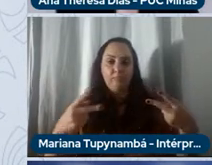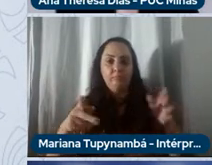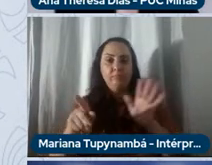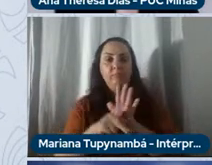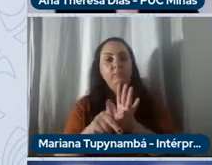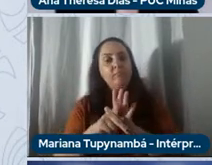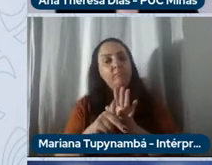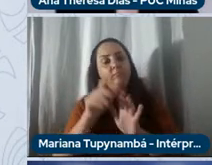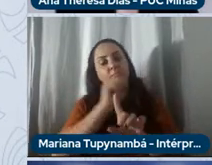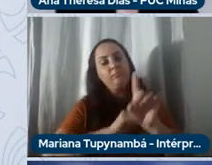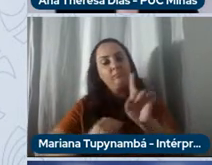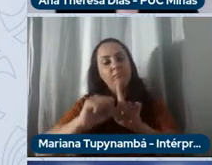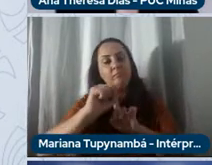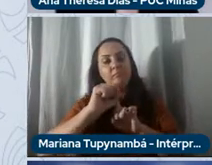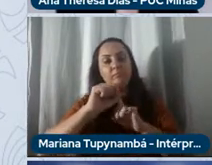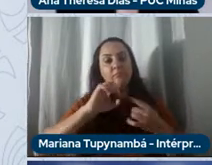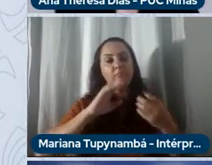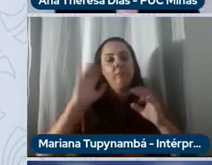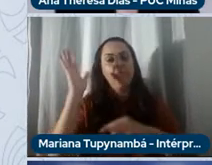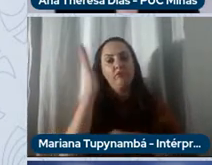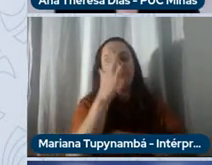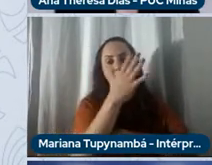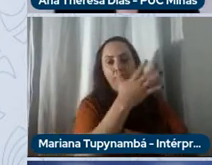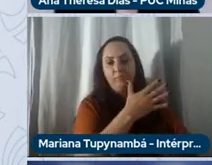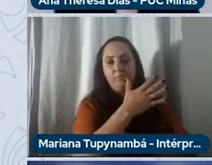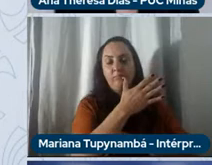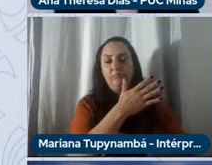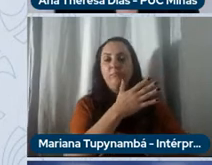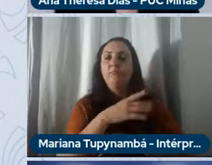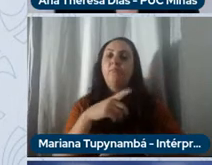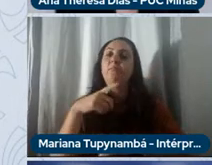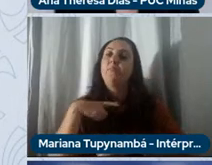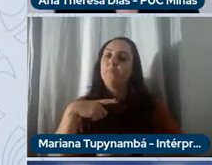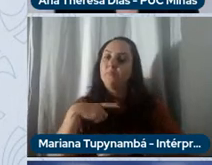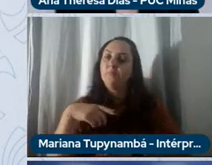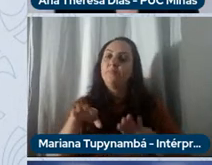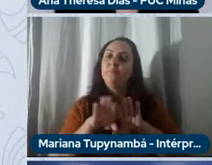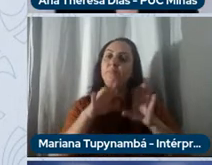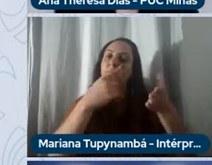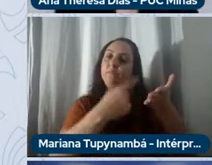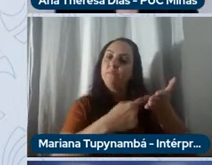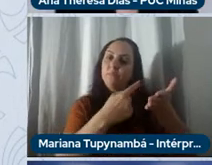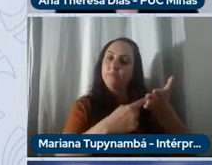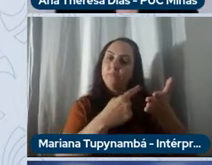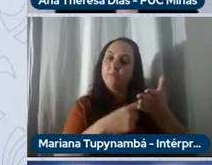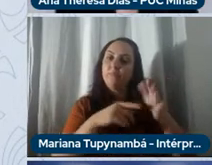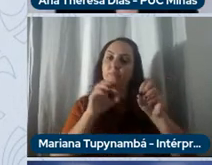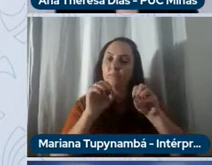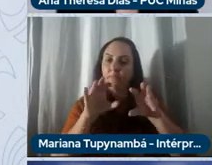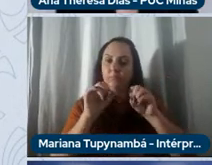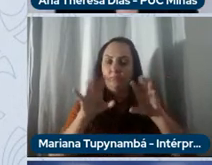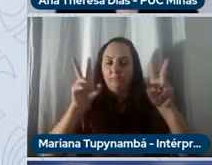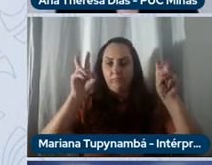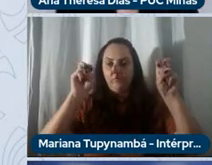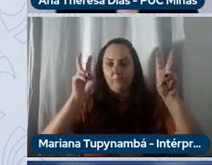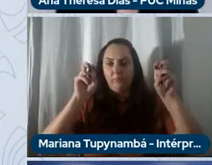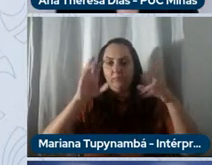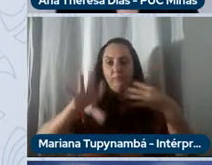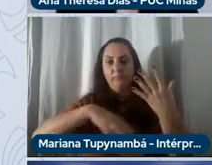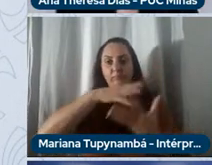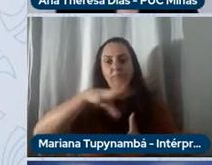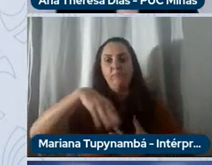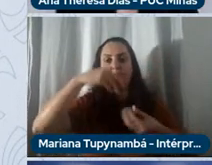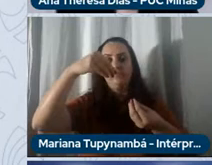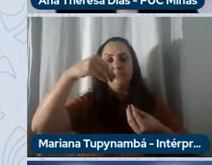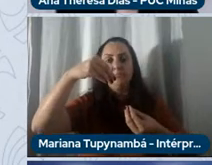desdobramento desse objetivo para o EPUC se materializa no nosso comprometimento com o ensino da temática da sustentabilidade,